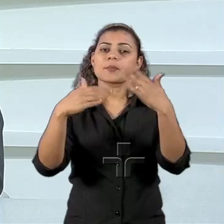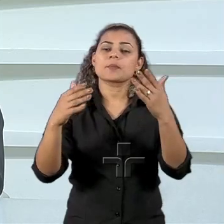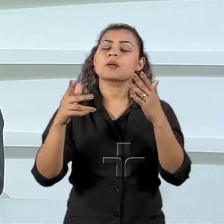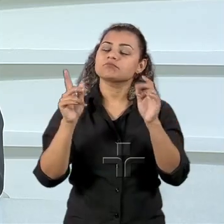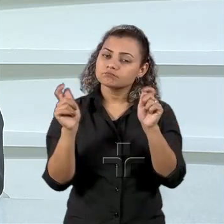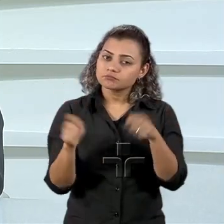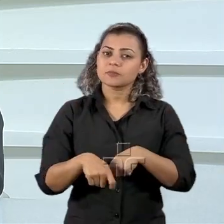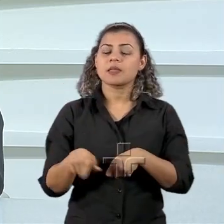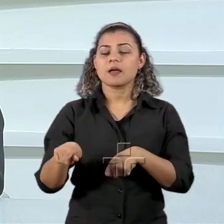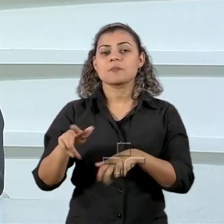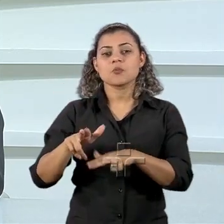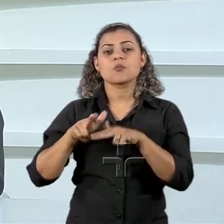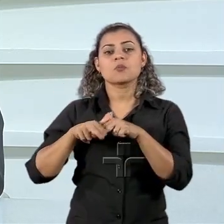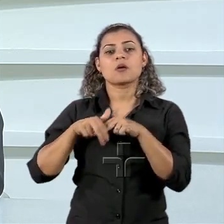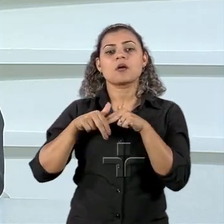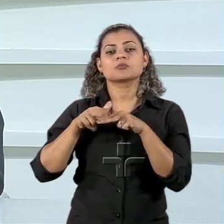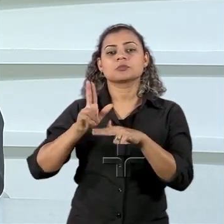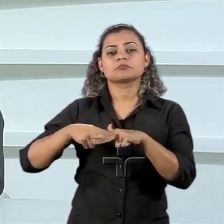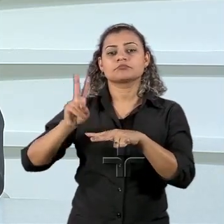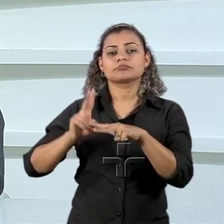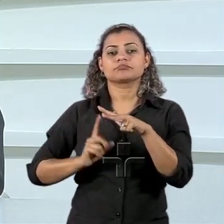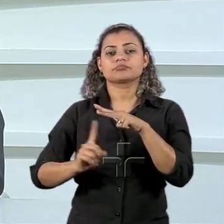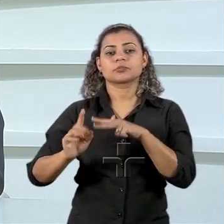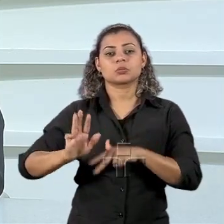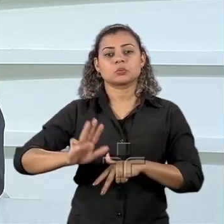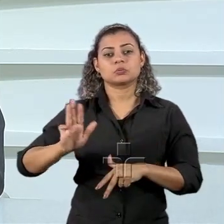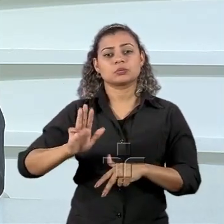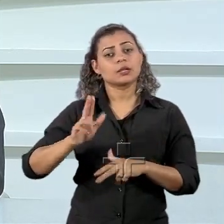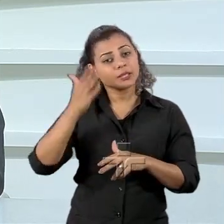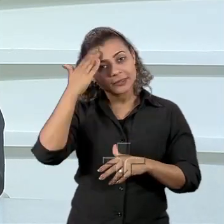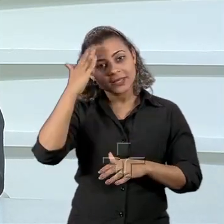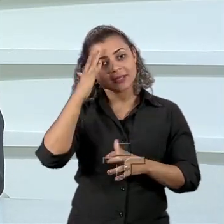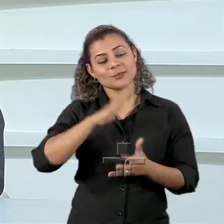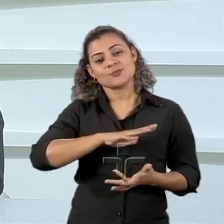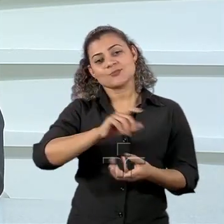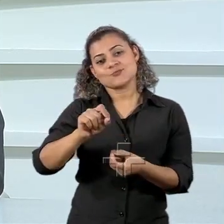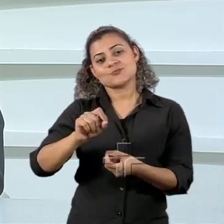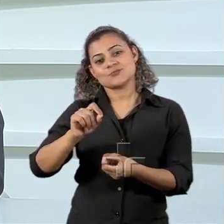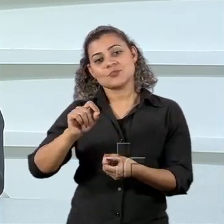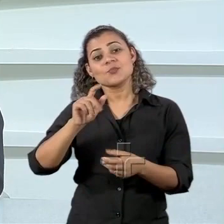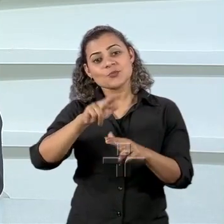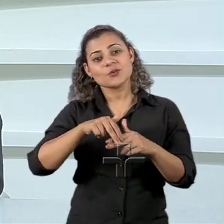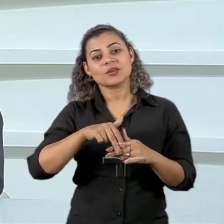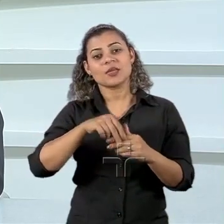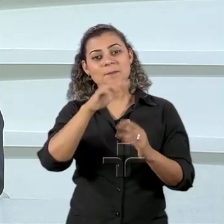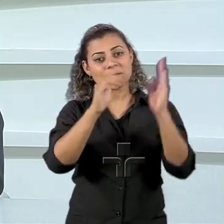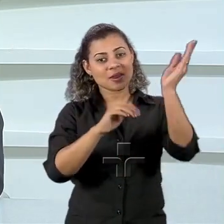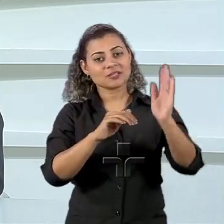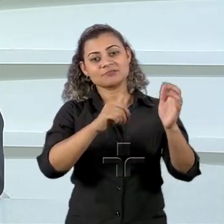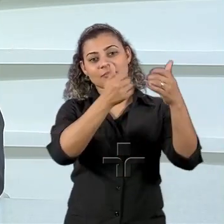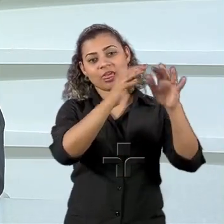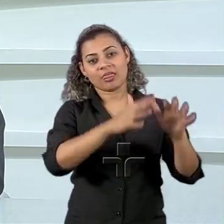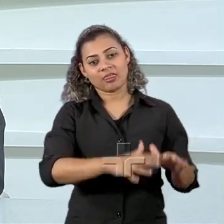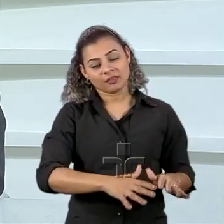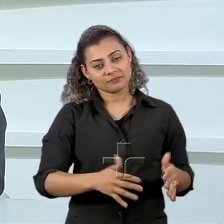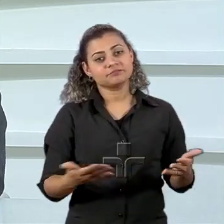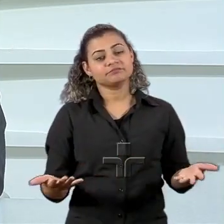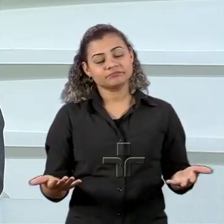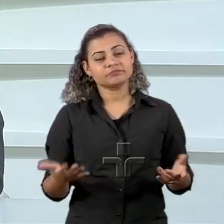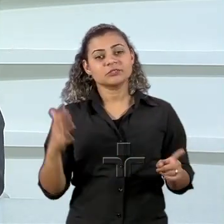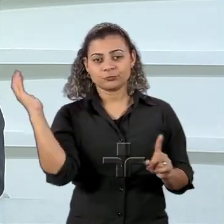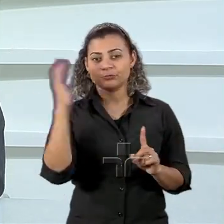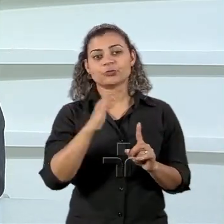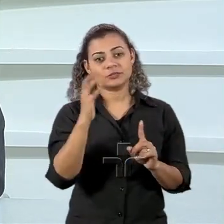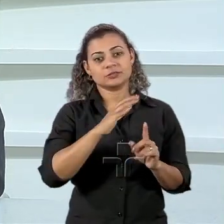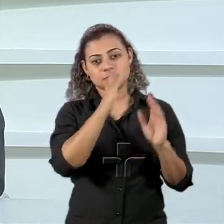política externa do Brasil mas ele entendeu o que está acontecendo no mundo com a imagem do Brasil e isso afeta evidentemente o Brasil